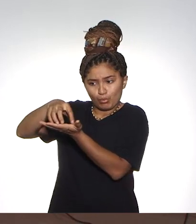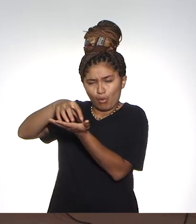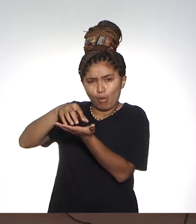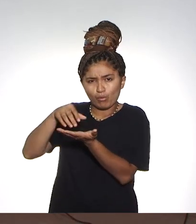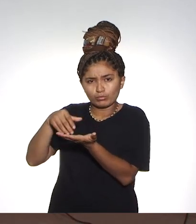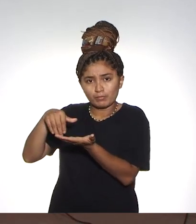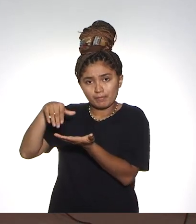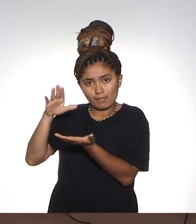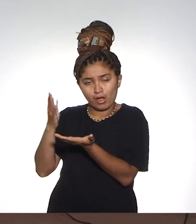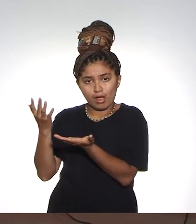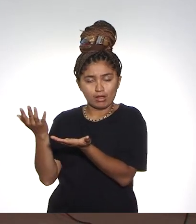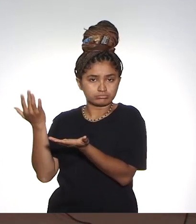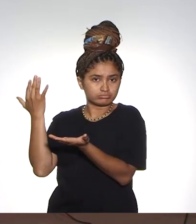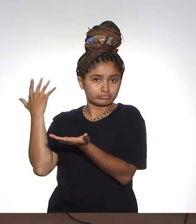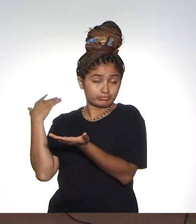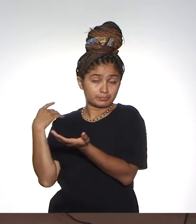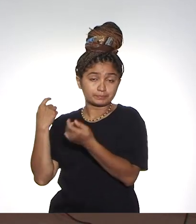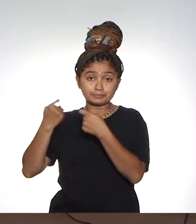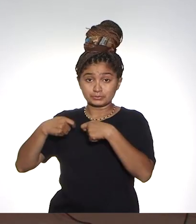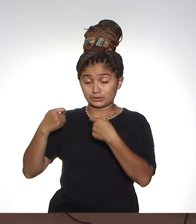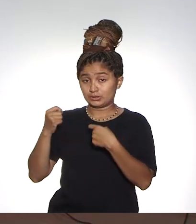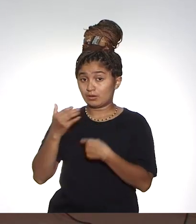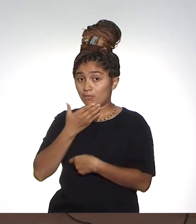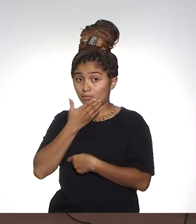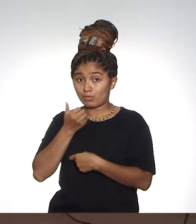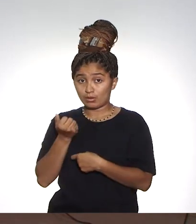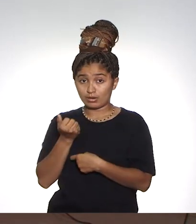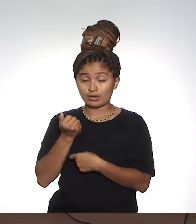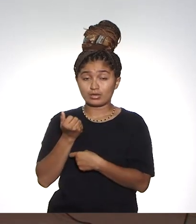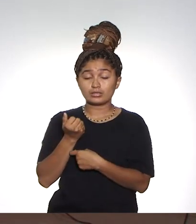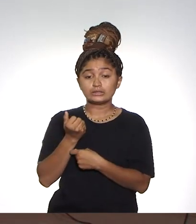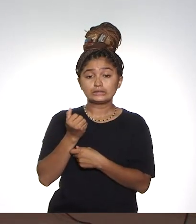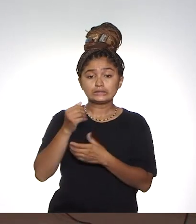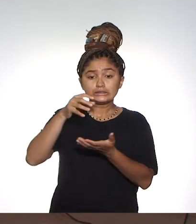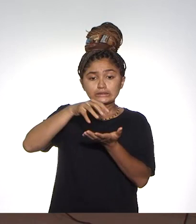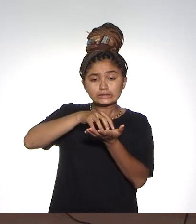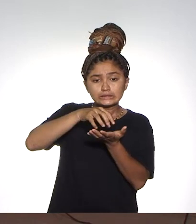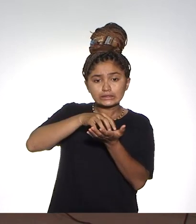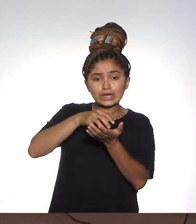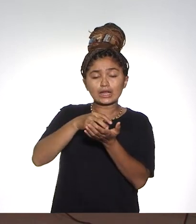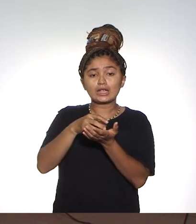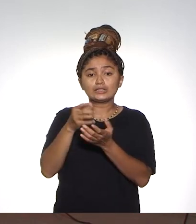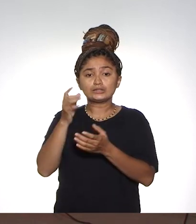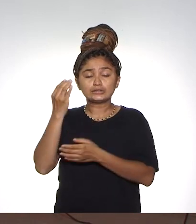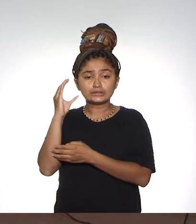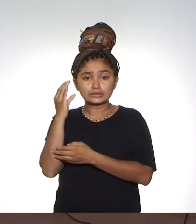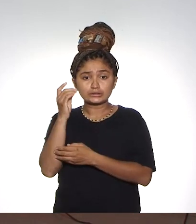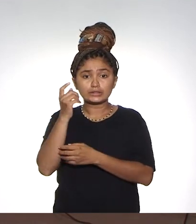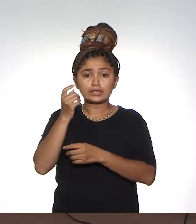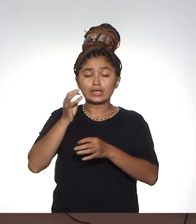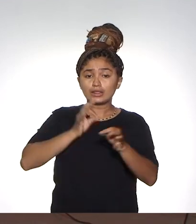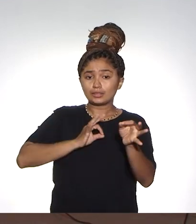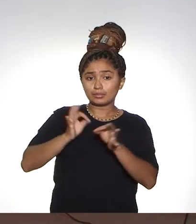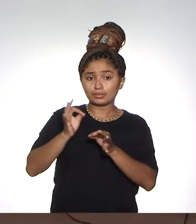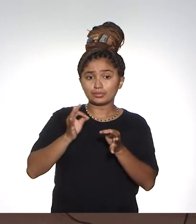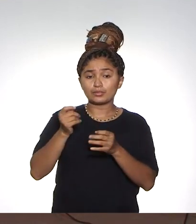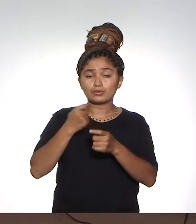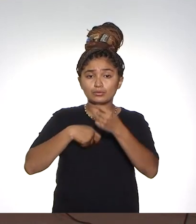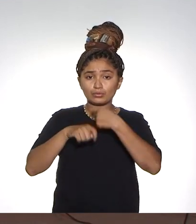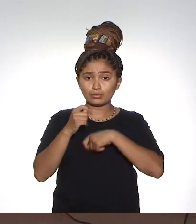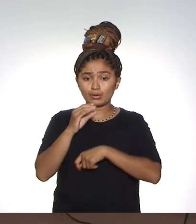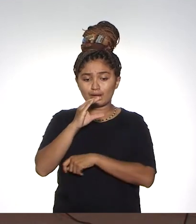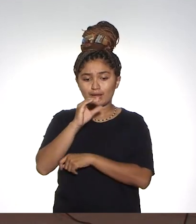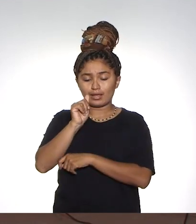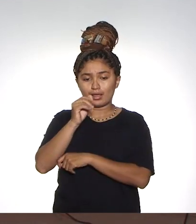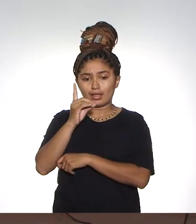blocos mais antigos e precisavam de uma grande melhoria, como o do Centro de Ciências Administrativas e Econômicas, o